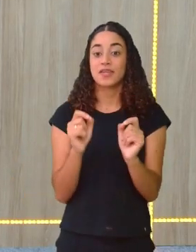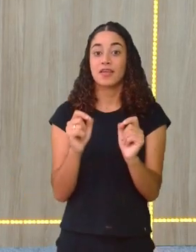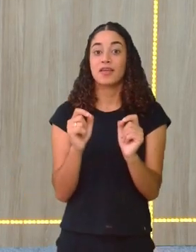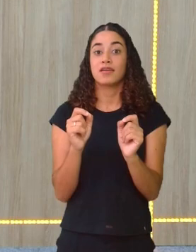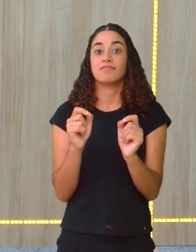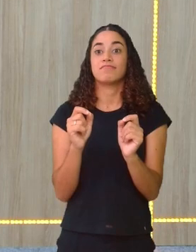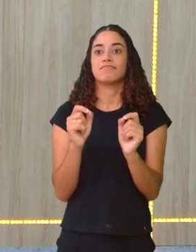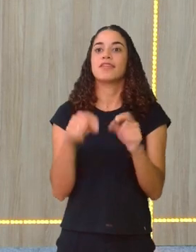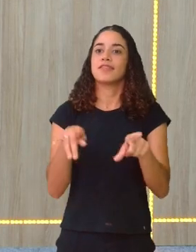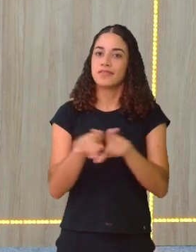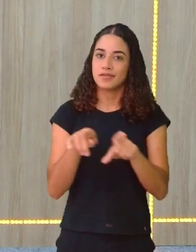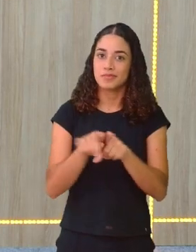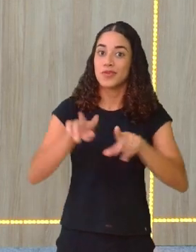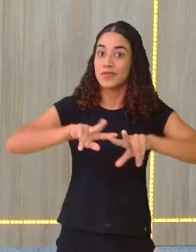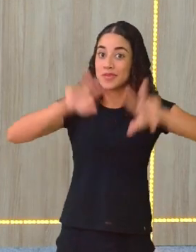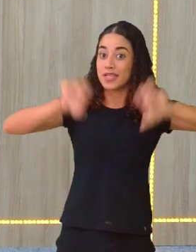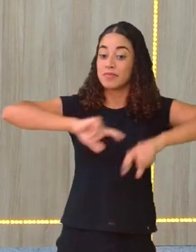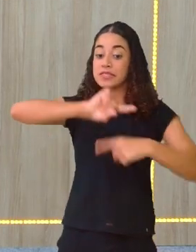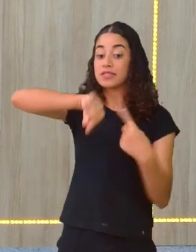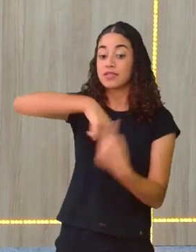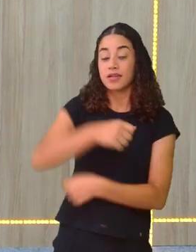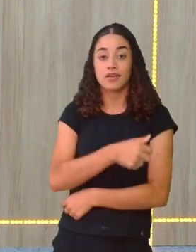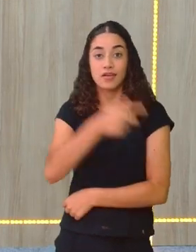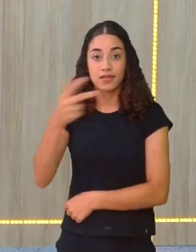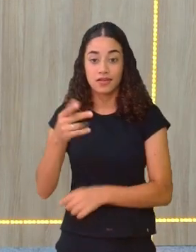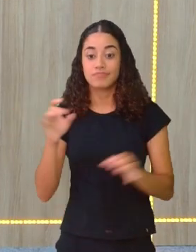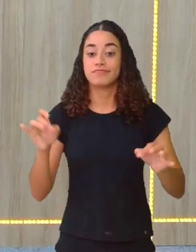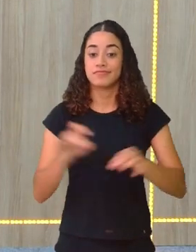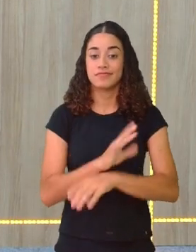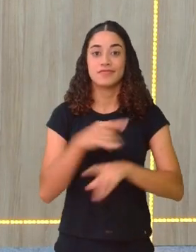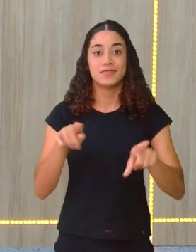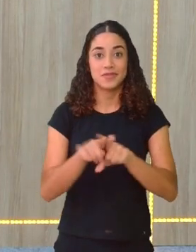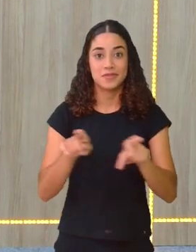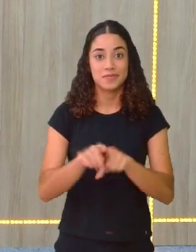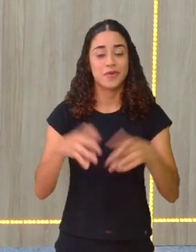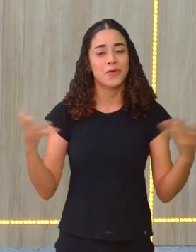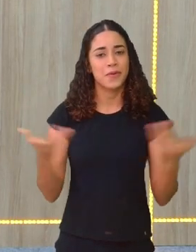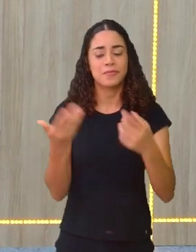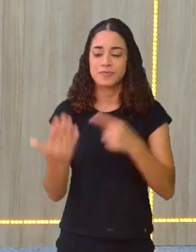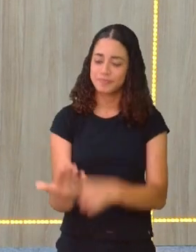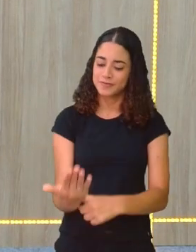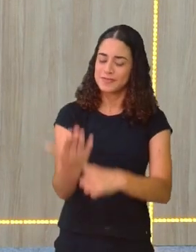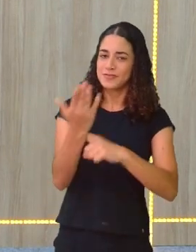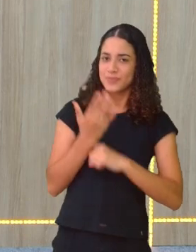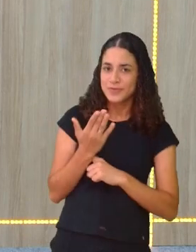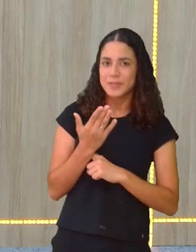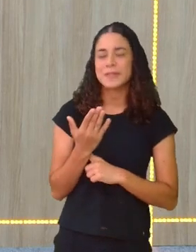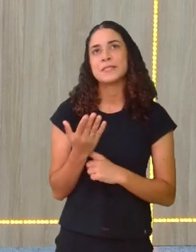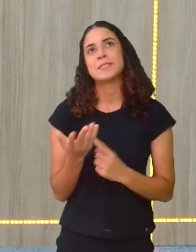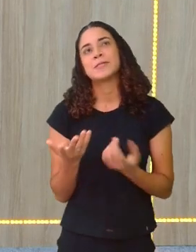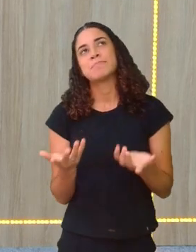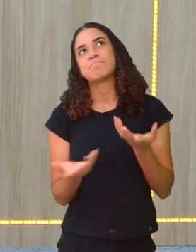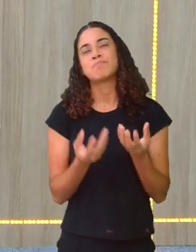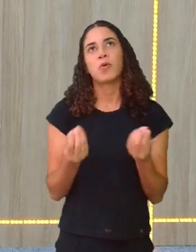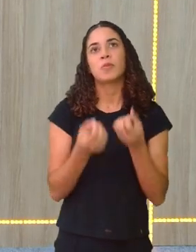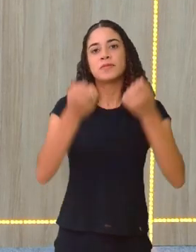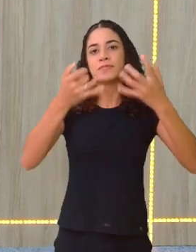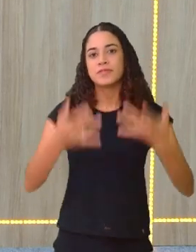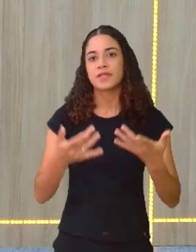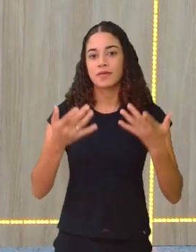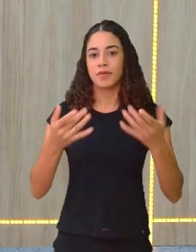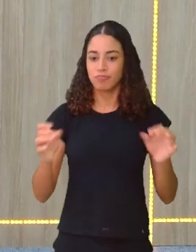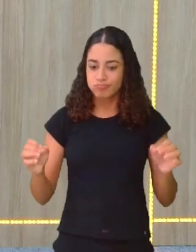sobre o ciclo natalino. E aqui, para me ajudar, né? Para, como é que eu diria, para